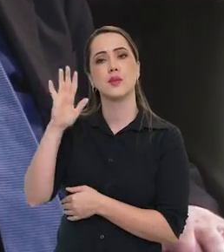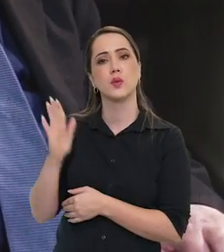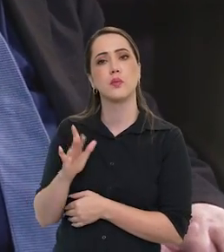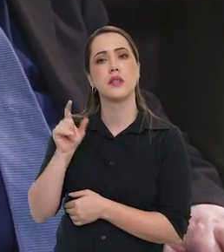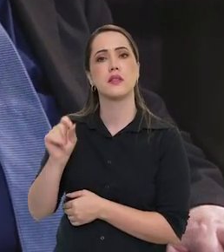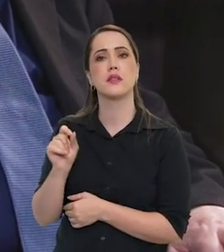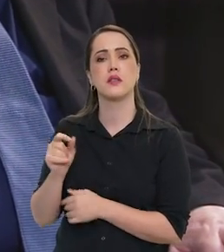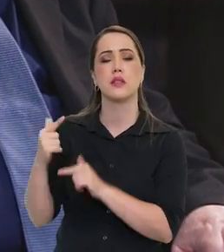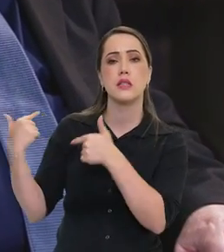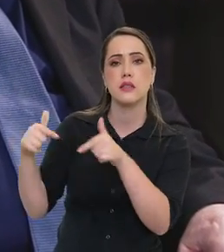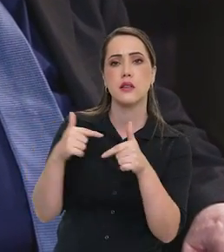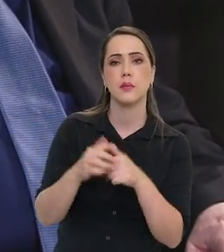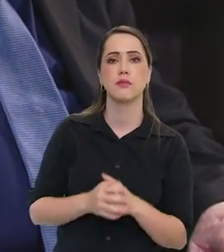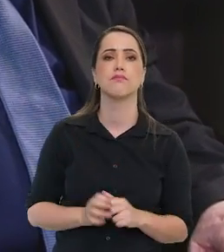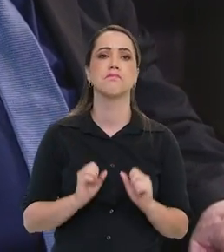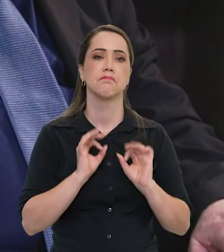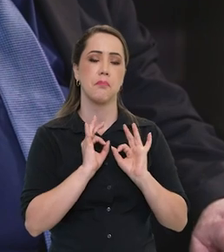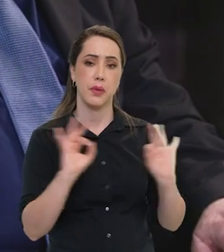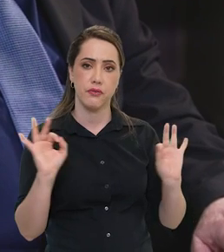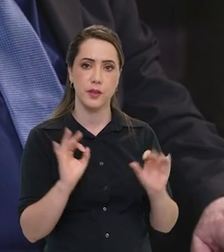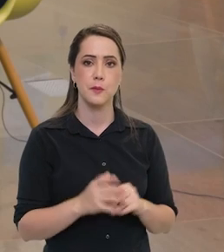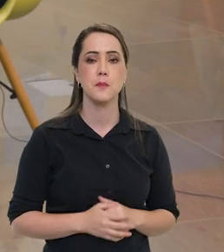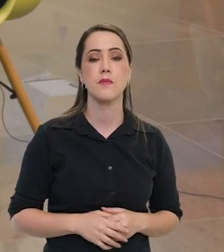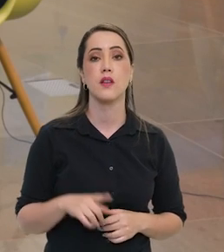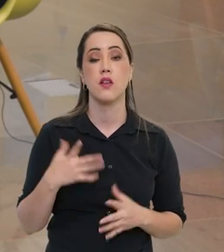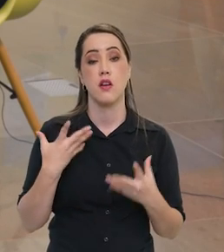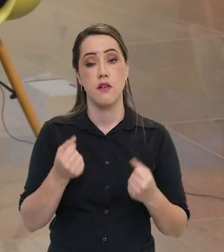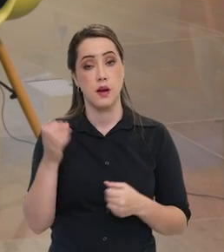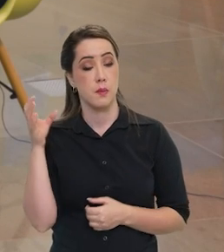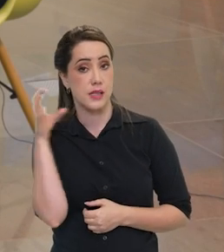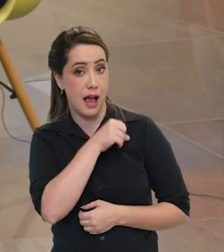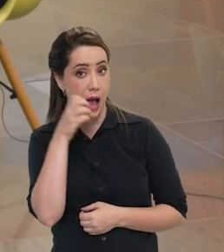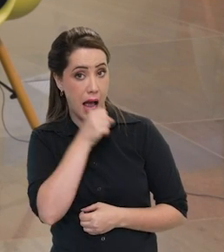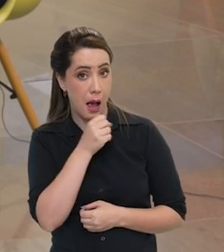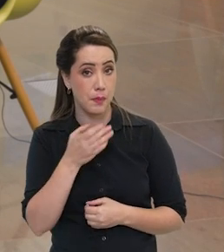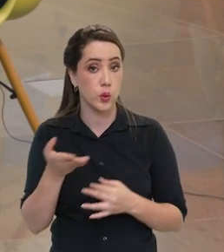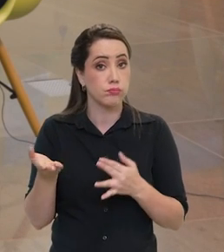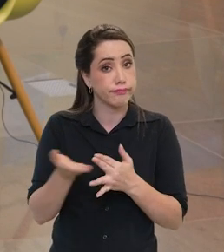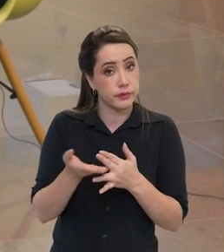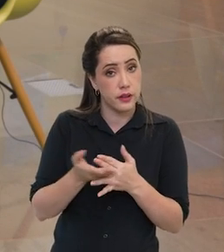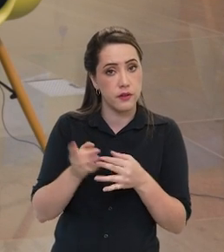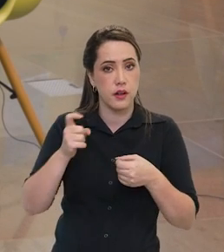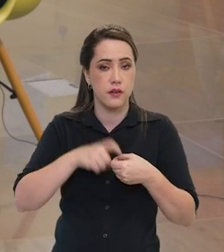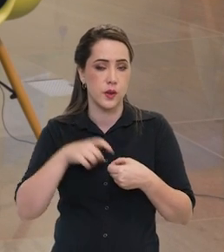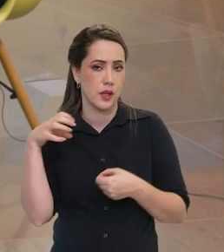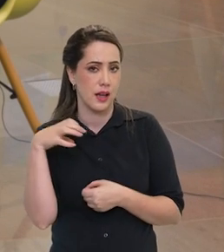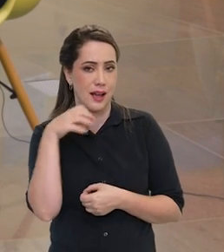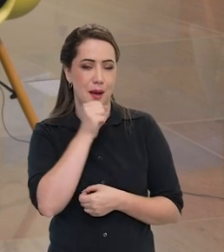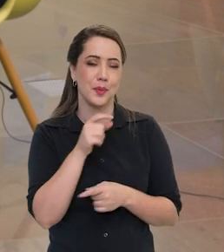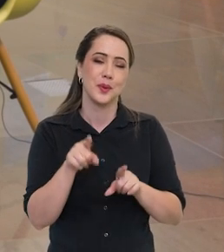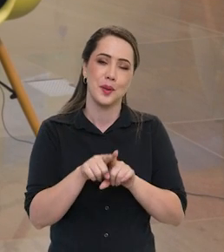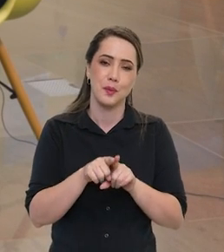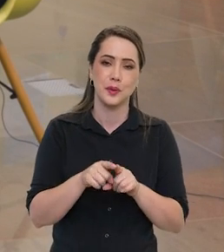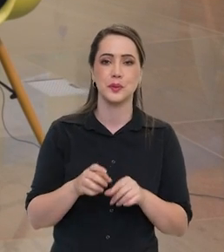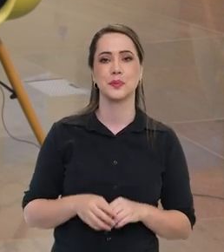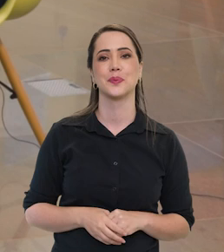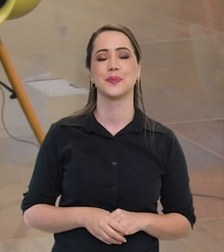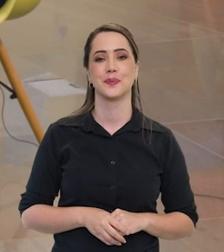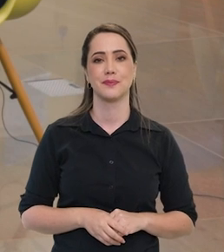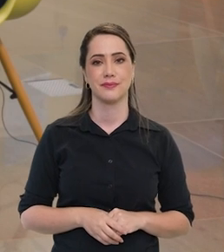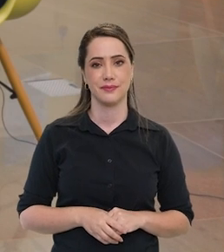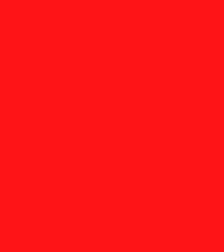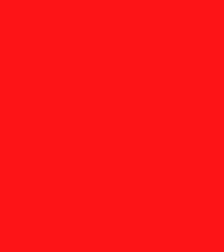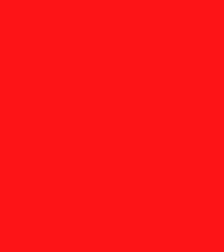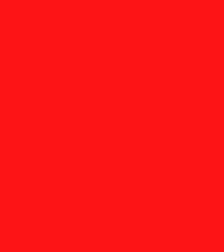participação do Brasil nessa missão. Perfeito. Tá bom. Iremos para um rápido intervalo e voltamos em instantes com o